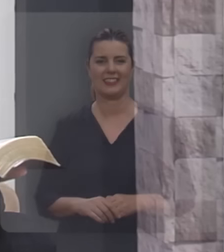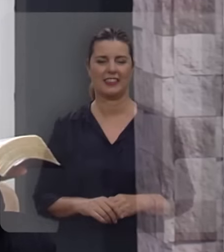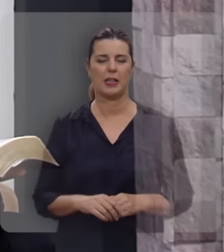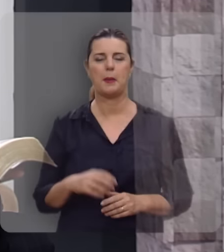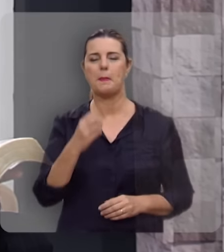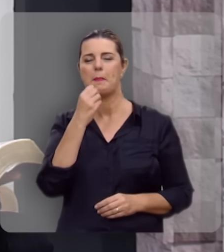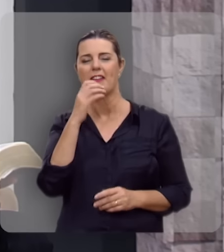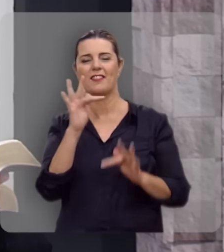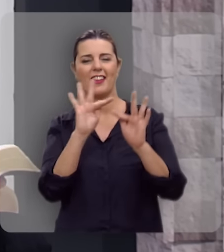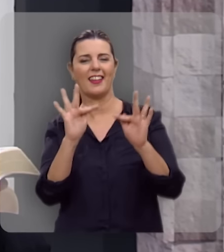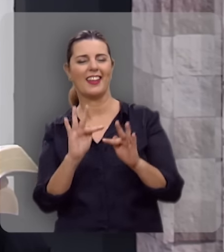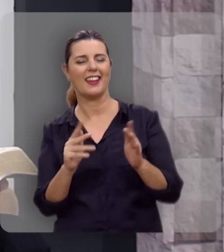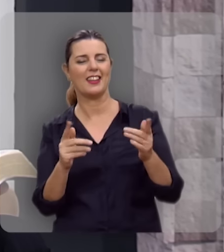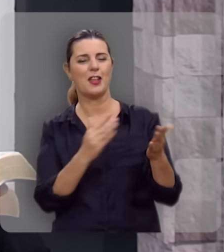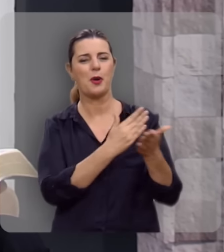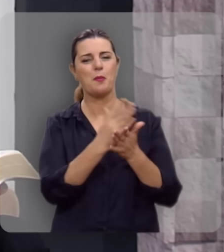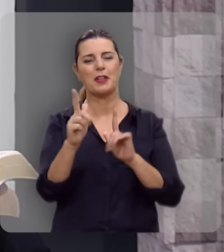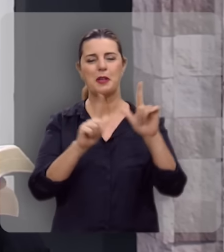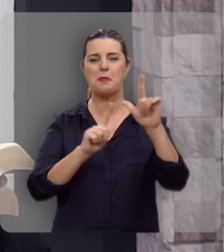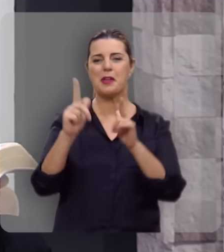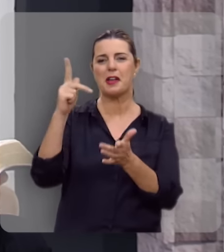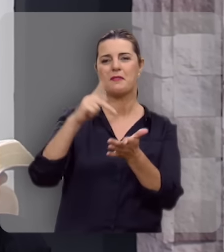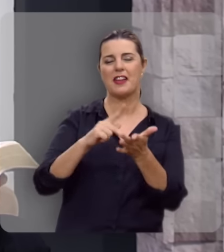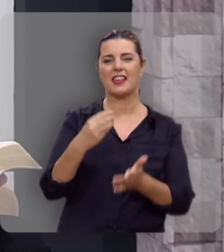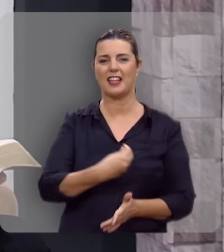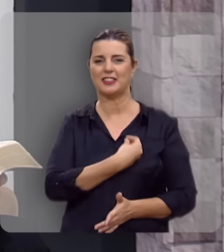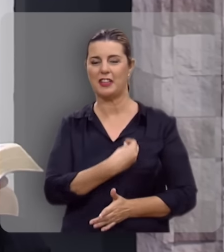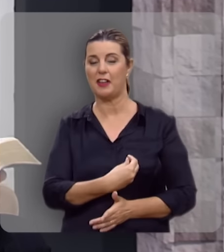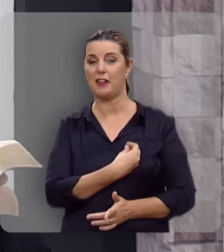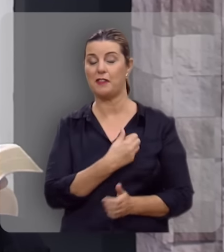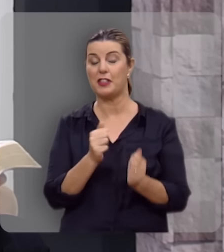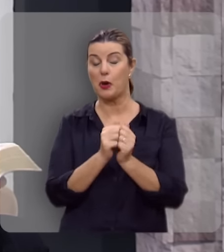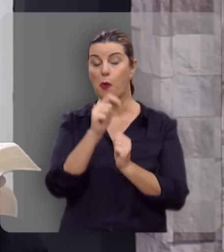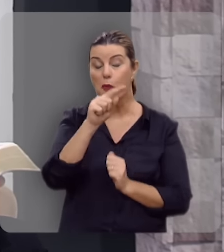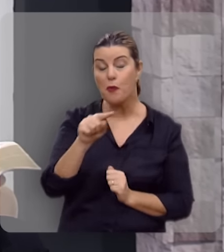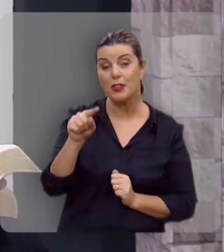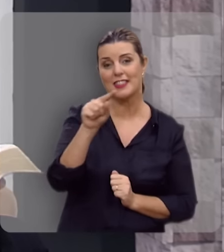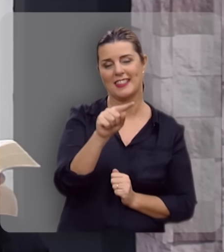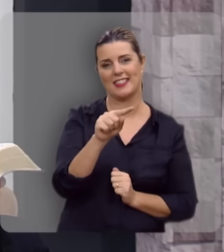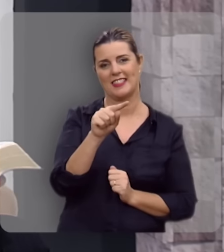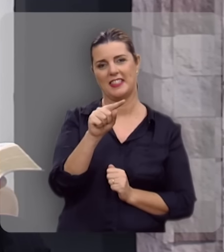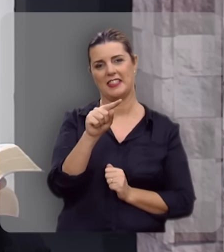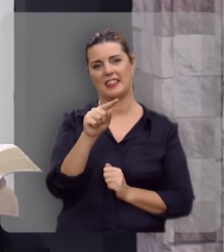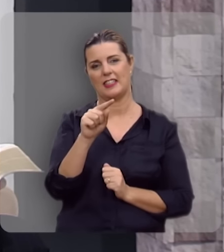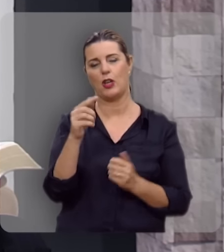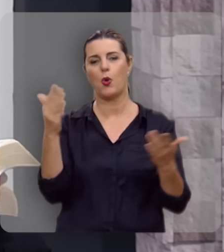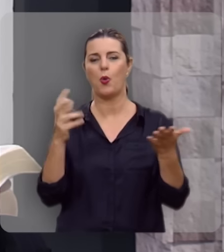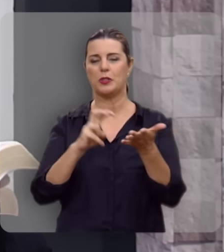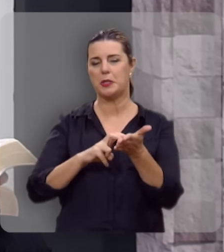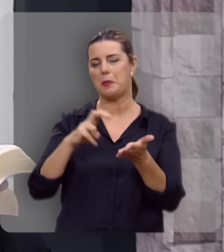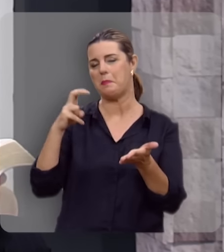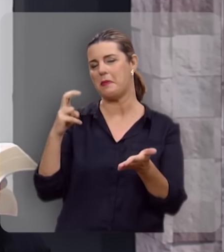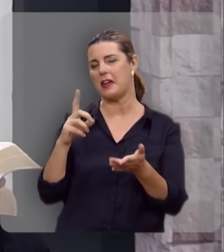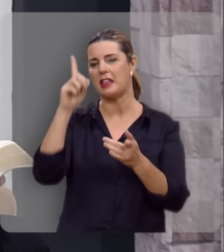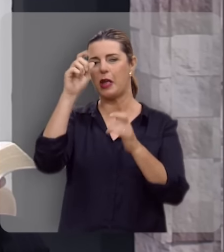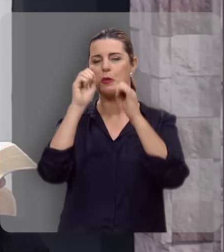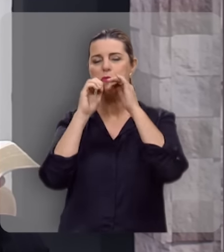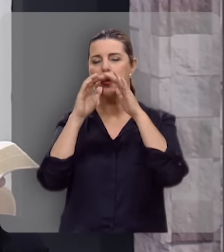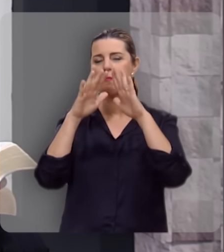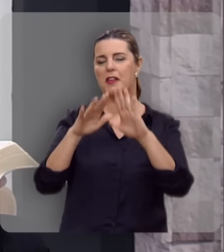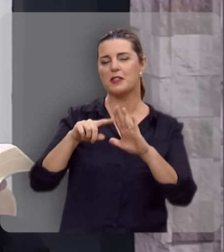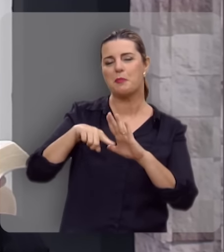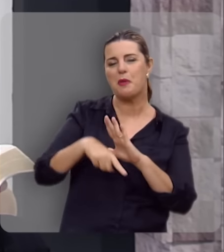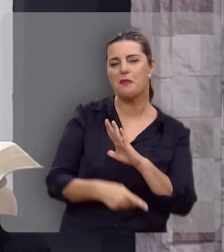Que privilégio começar o programa Verdade e Vida com você, nesta manhã. Deus